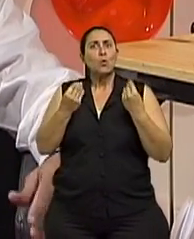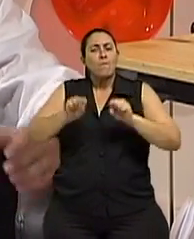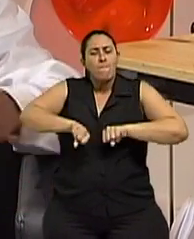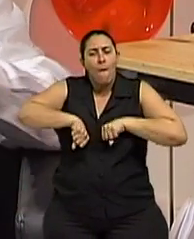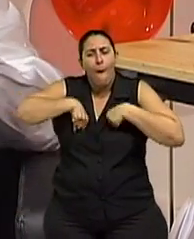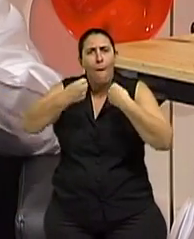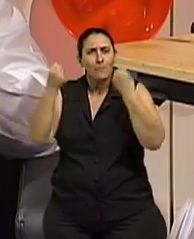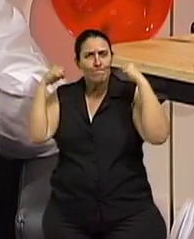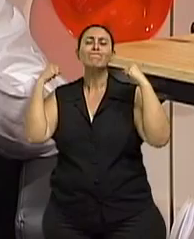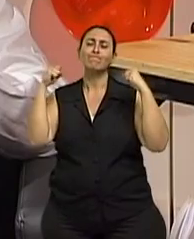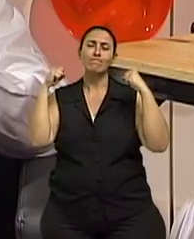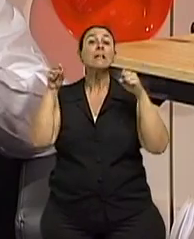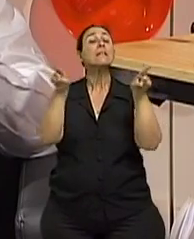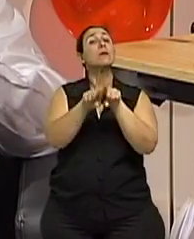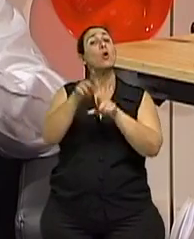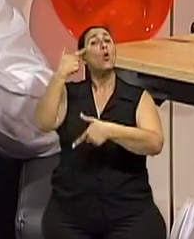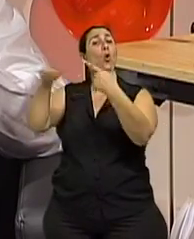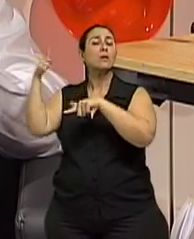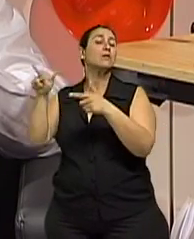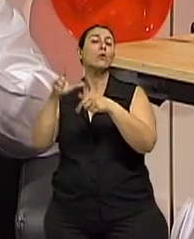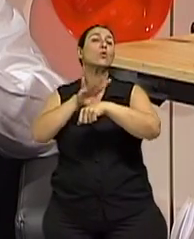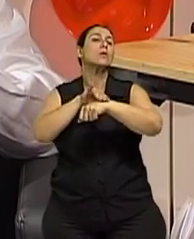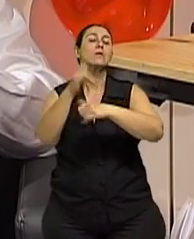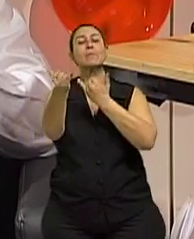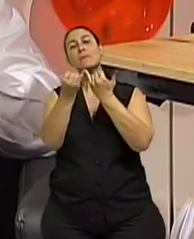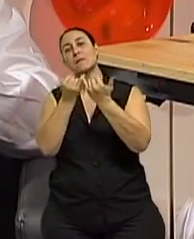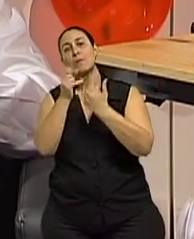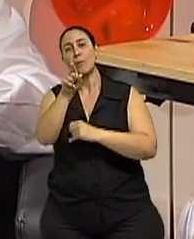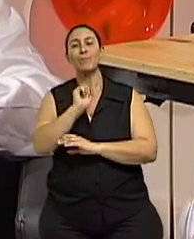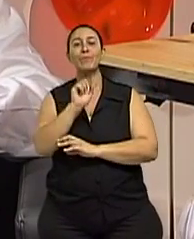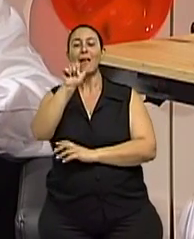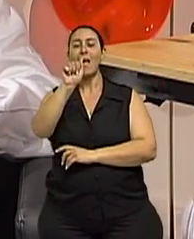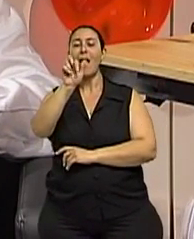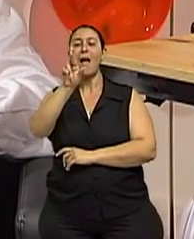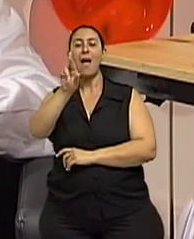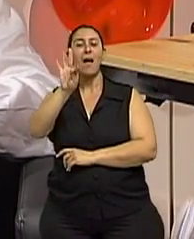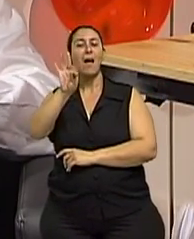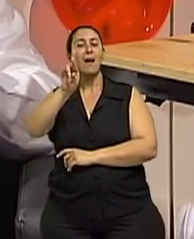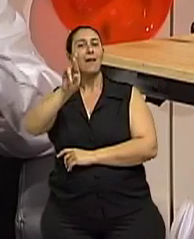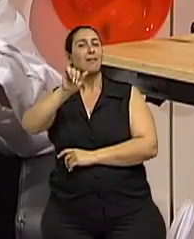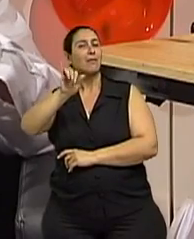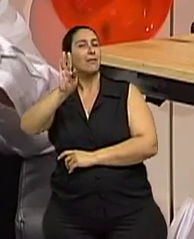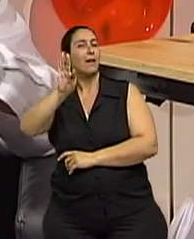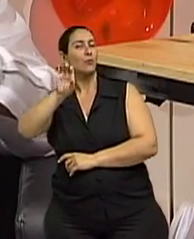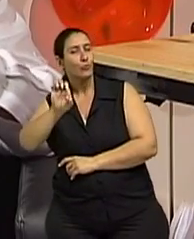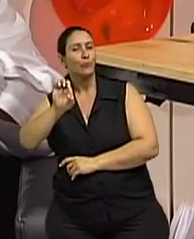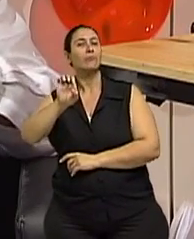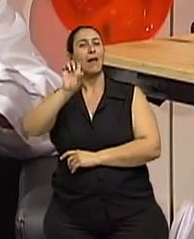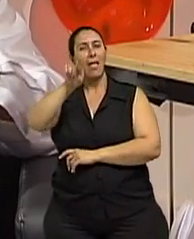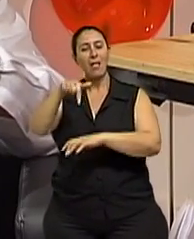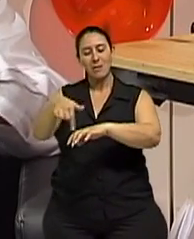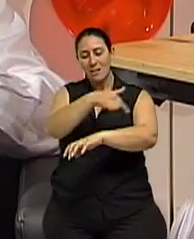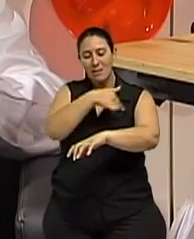mas algumas doenças também podem levar a esse desgaste, como, por exemplo, artrite reumatoide, que é uma artrite da